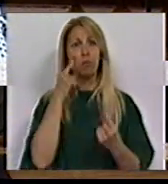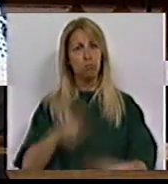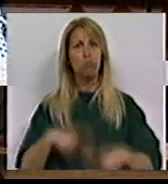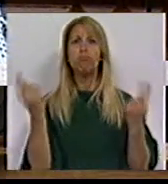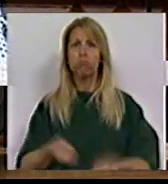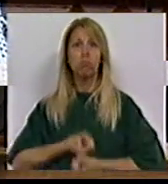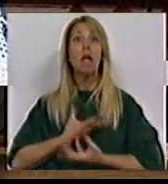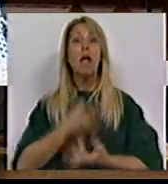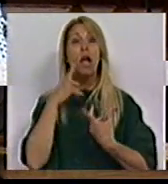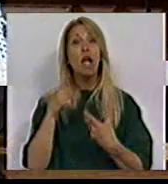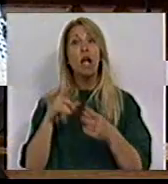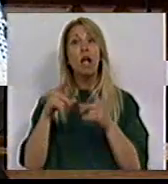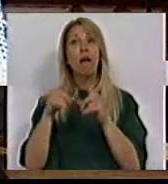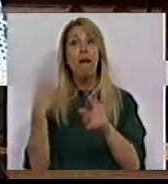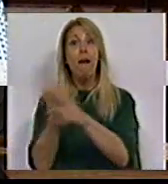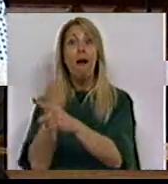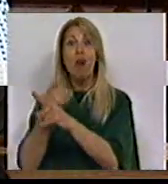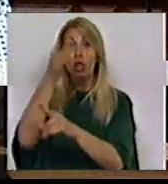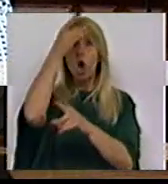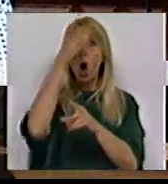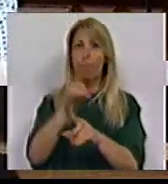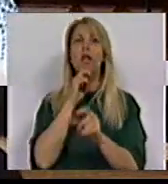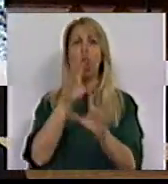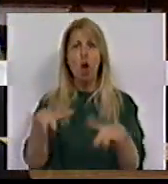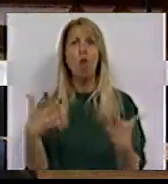e confronto das diversas correntes de opinião.